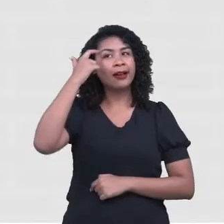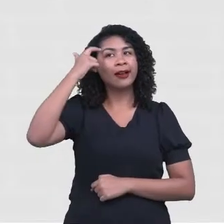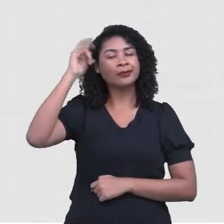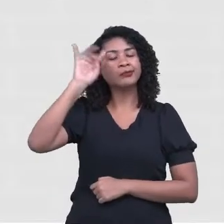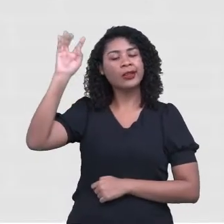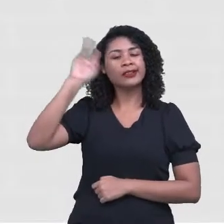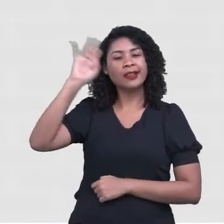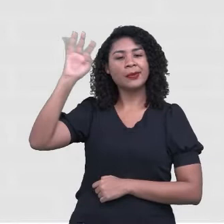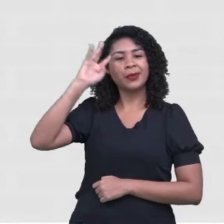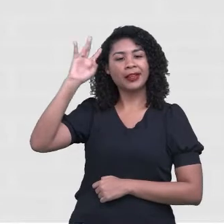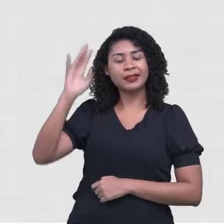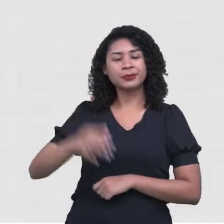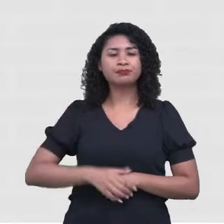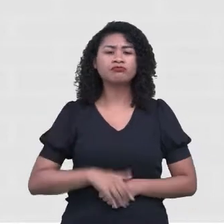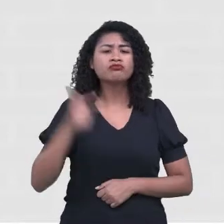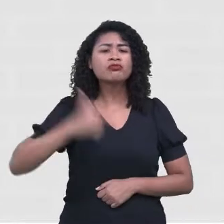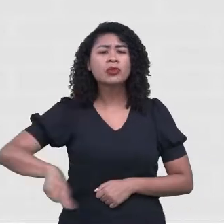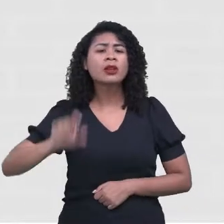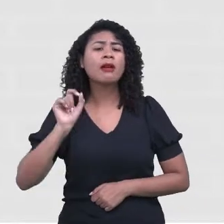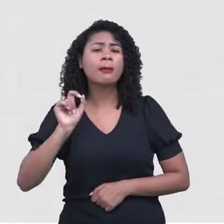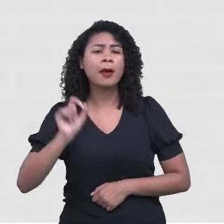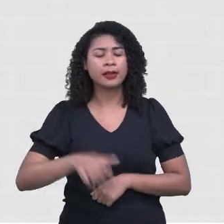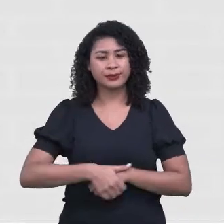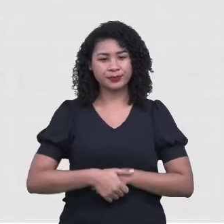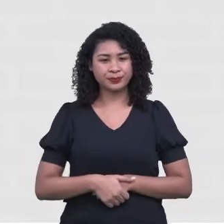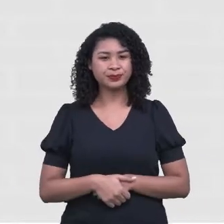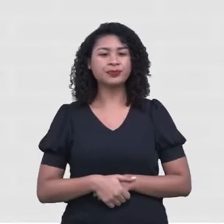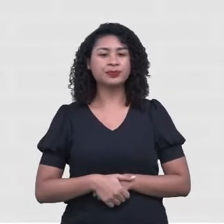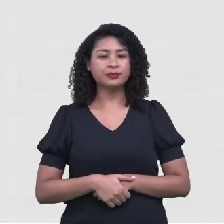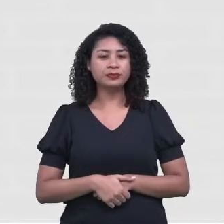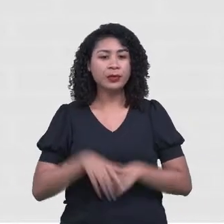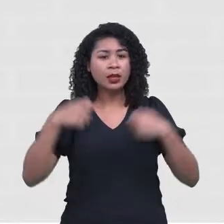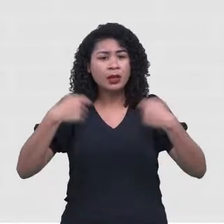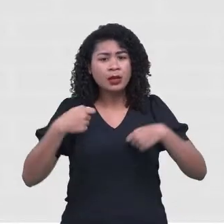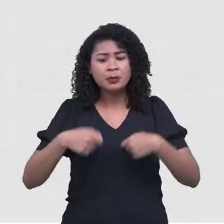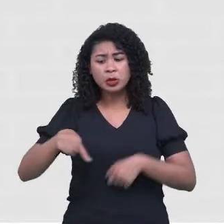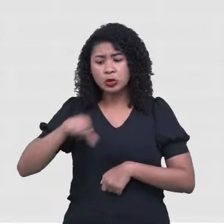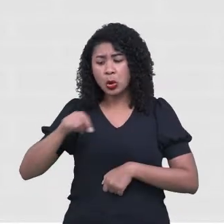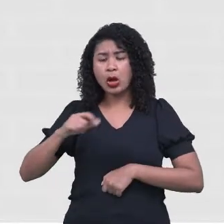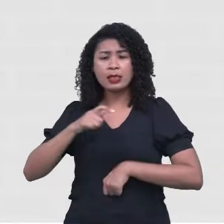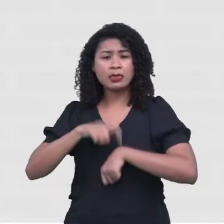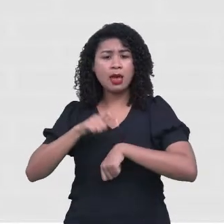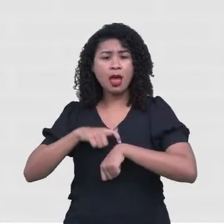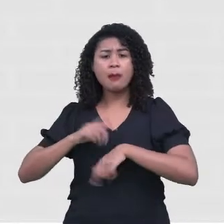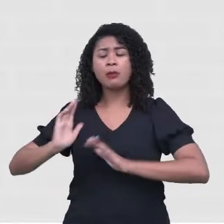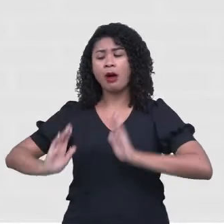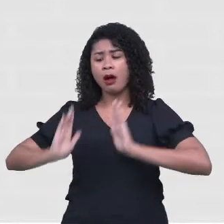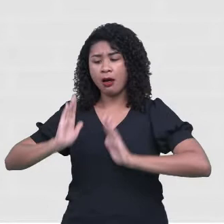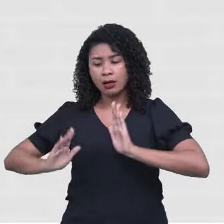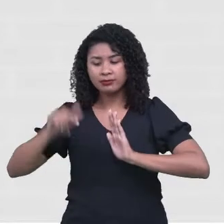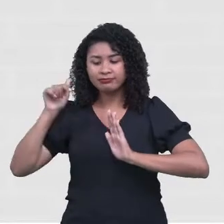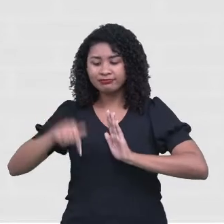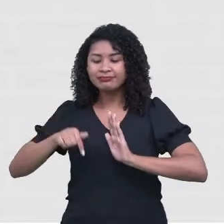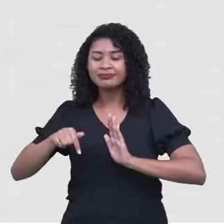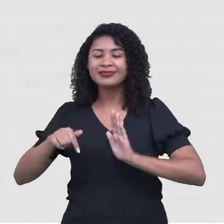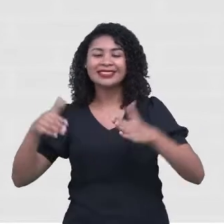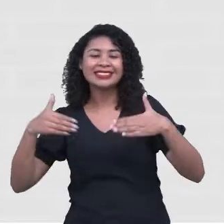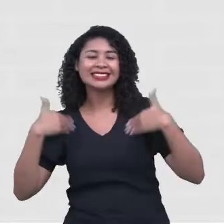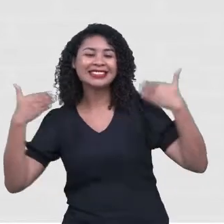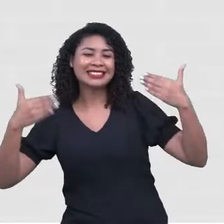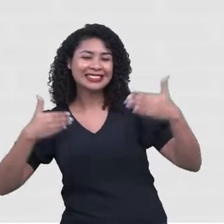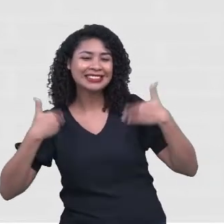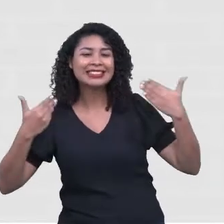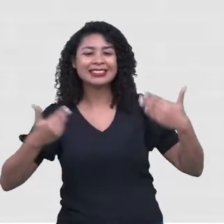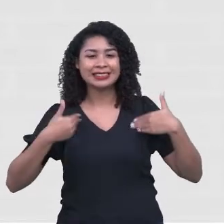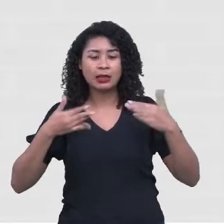ver mais um pouquinho. Reserve um tempo para o momento de lazer e convivência com amigos e familiares. Gente, o que nós estamos